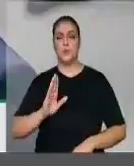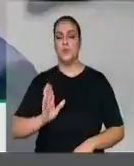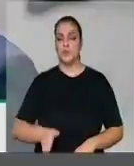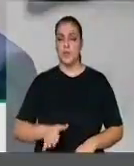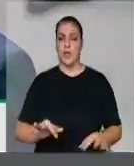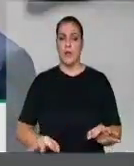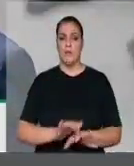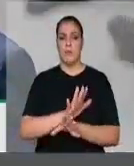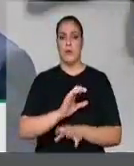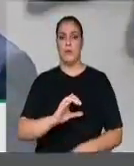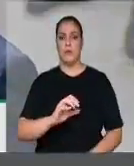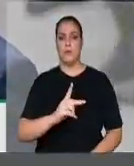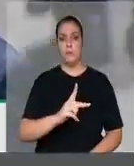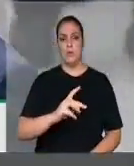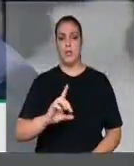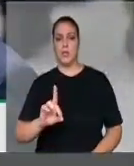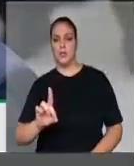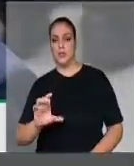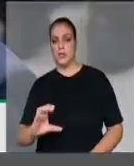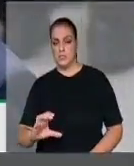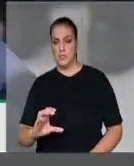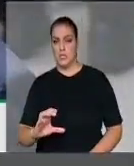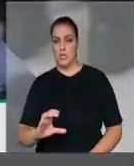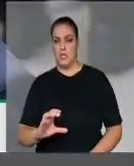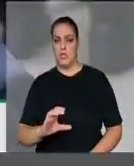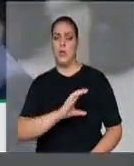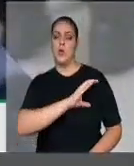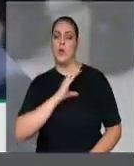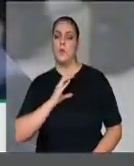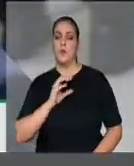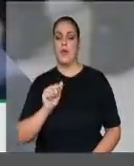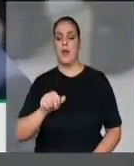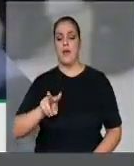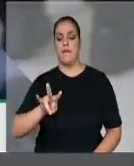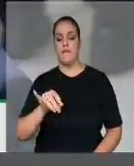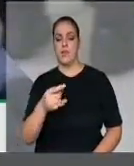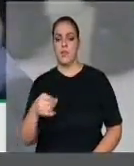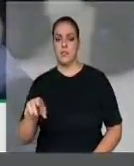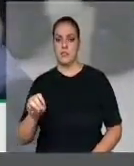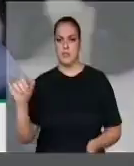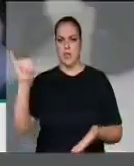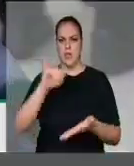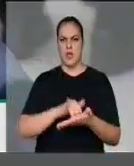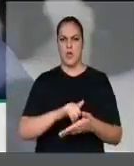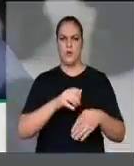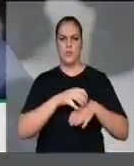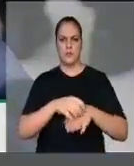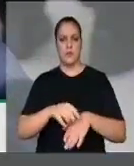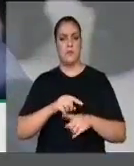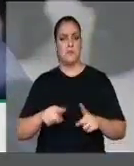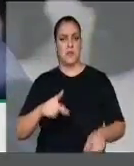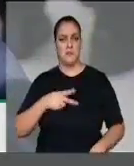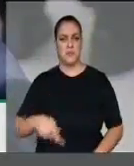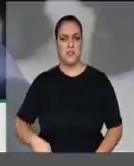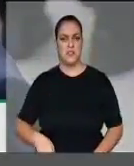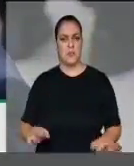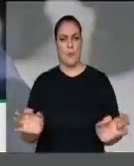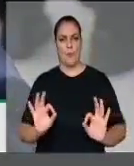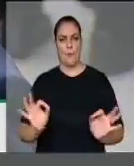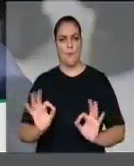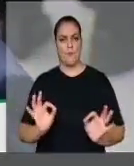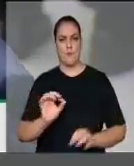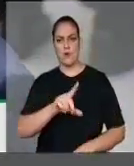PDC à Comissão de Viação e Transporte. Sequer o presidente Altino Cortes designou um